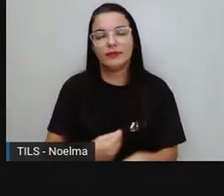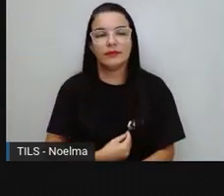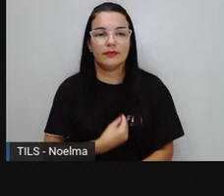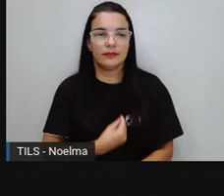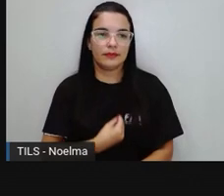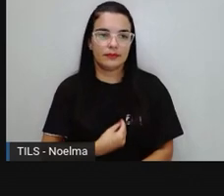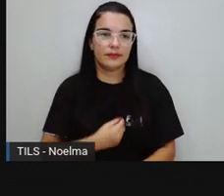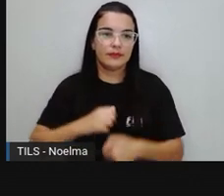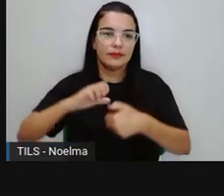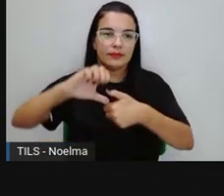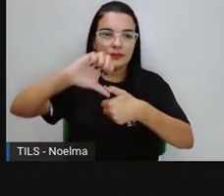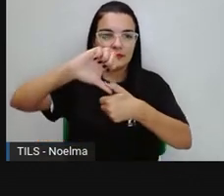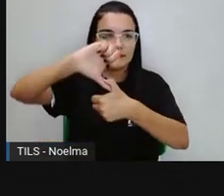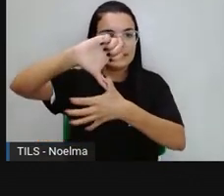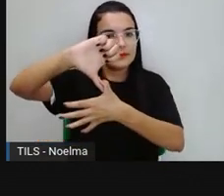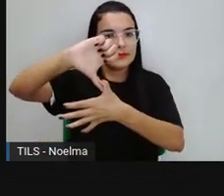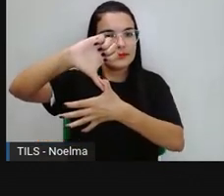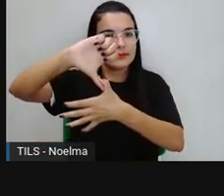Sul.